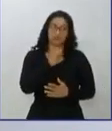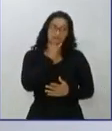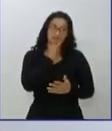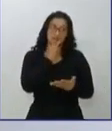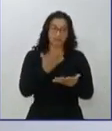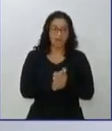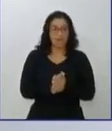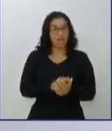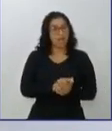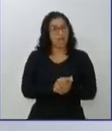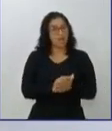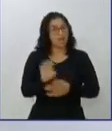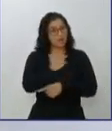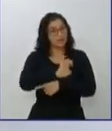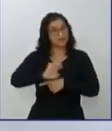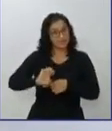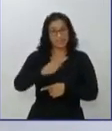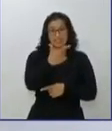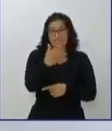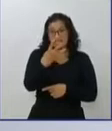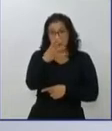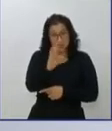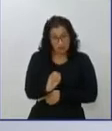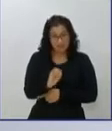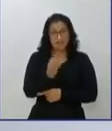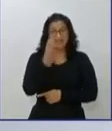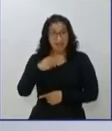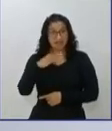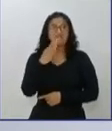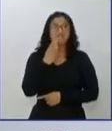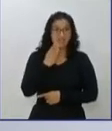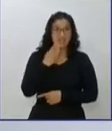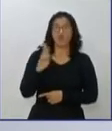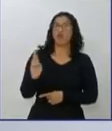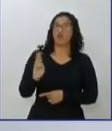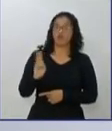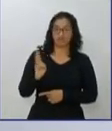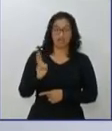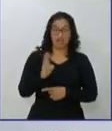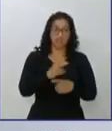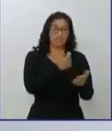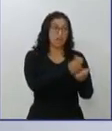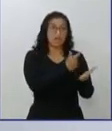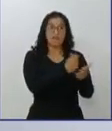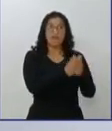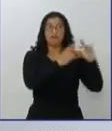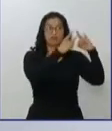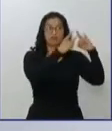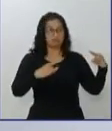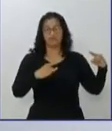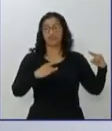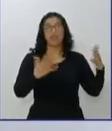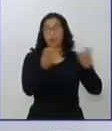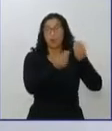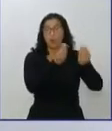está gastando mais de 240 milhões de reais com tendas. Agora, no segundo semestre, se está faltando remédio, se está